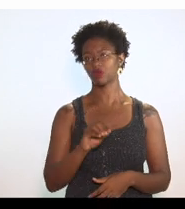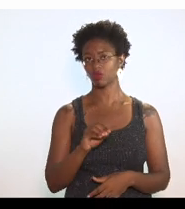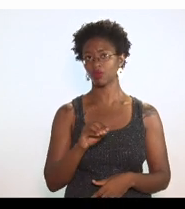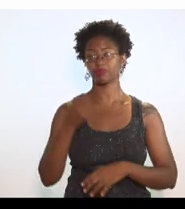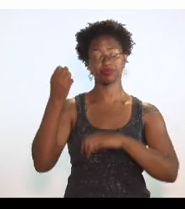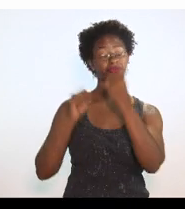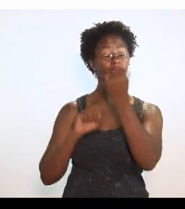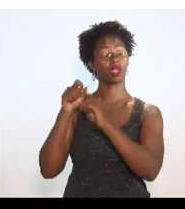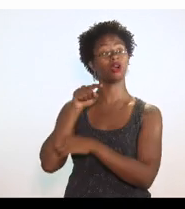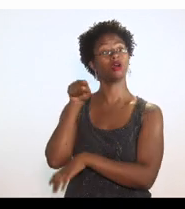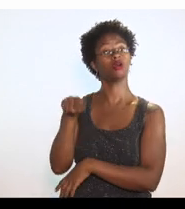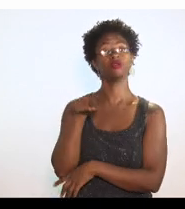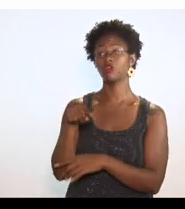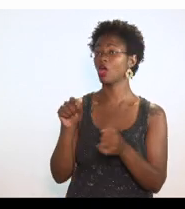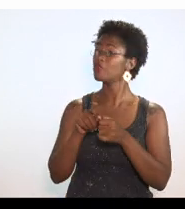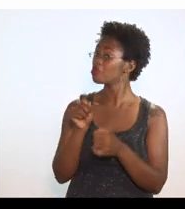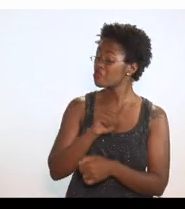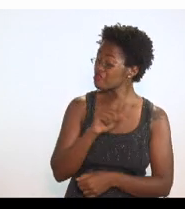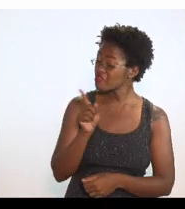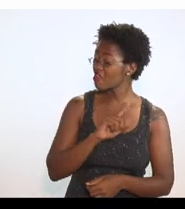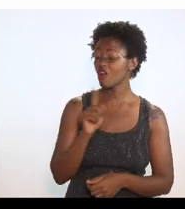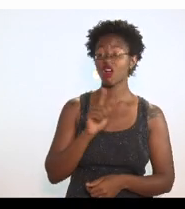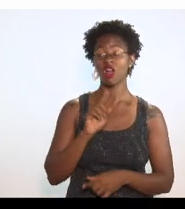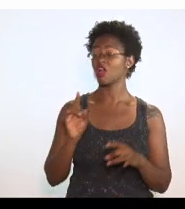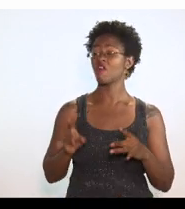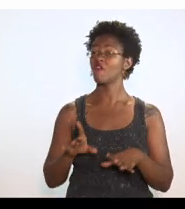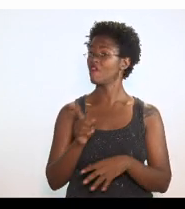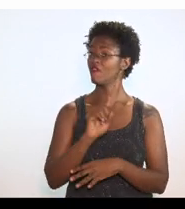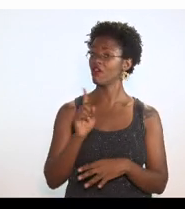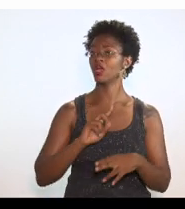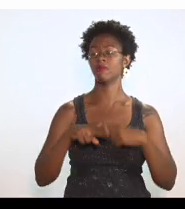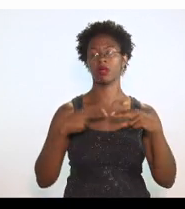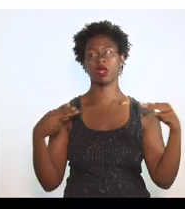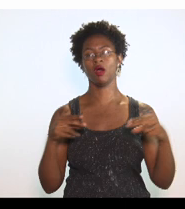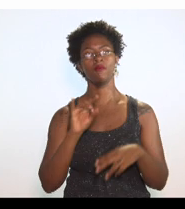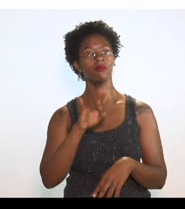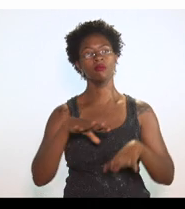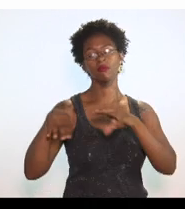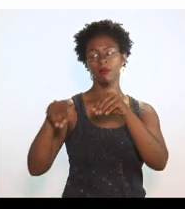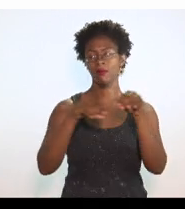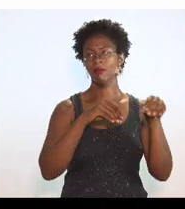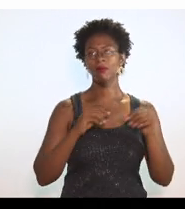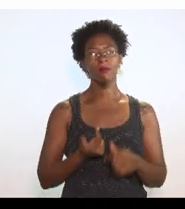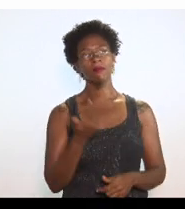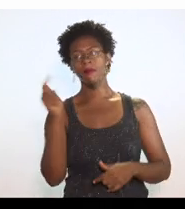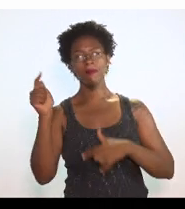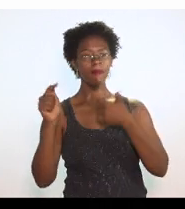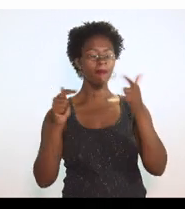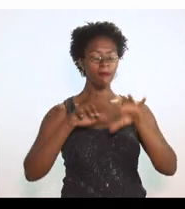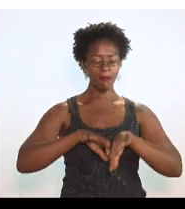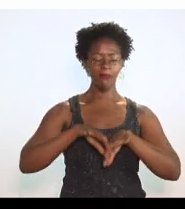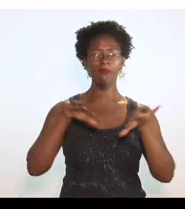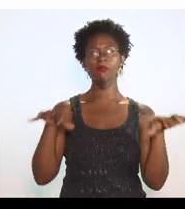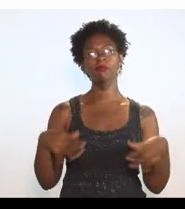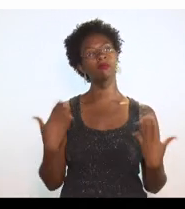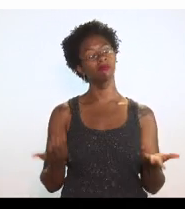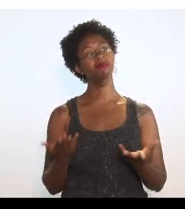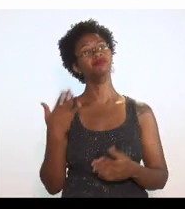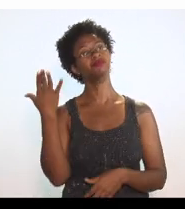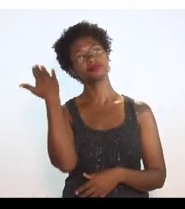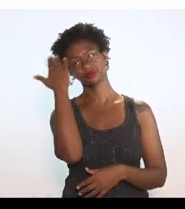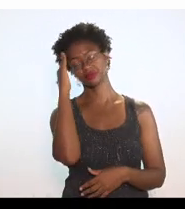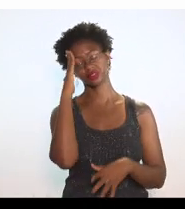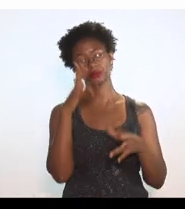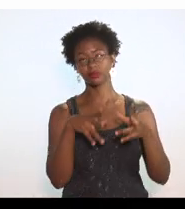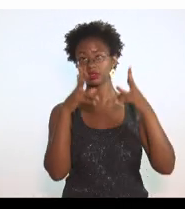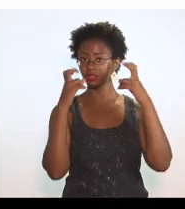trigo, ela não faz macarrão, ela não vende macarrão, ela vende farinha ou preparada. Então, a gente entende que deveria ser excluído